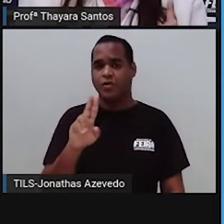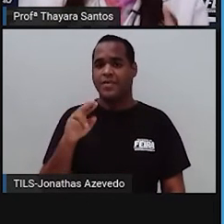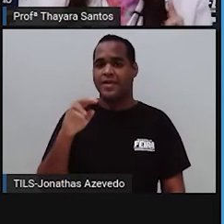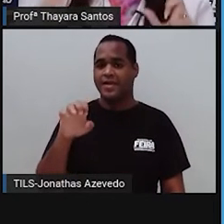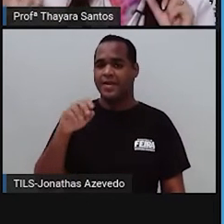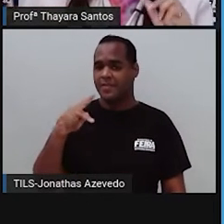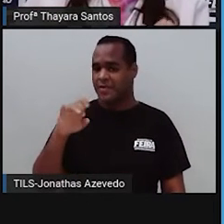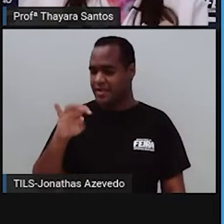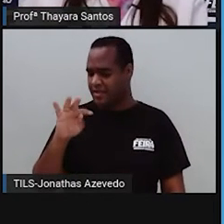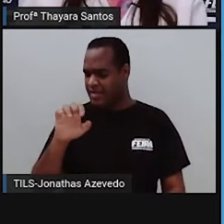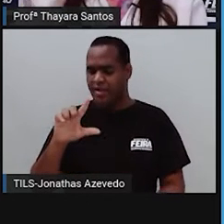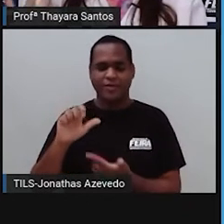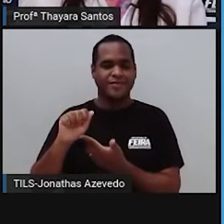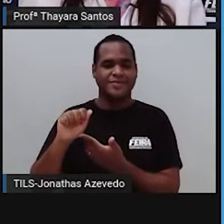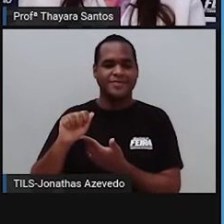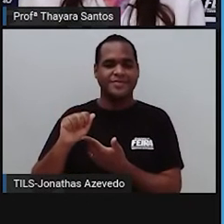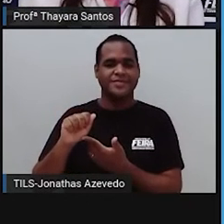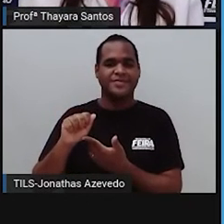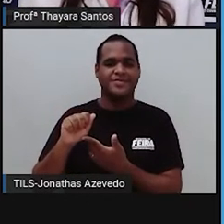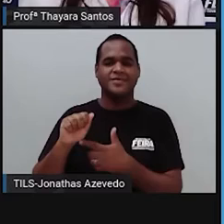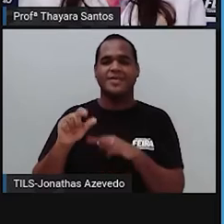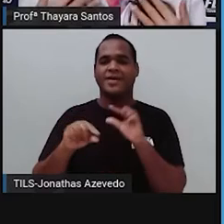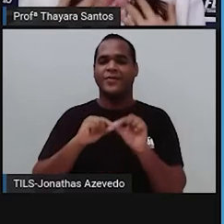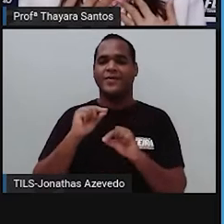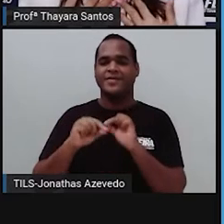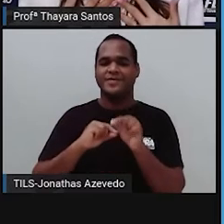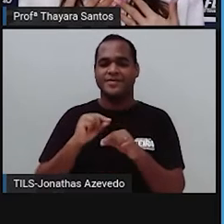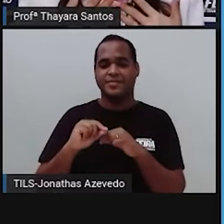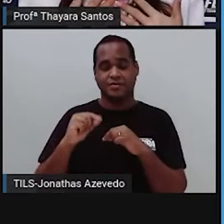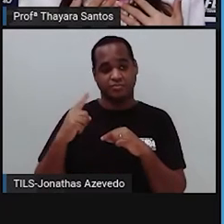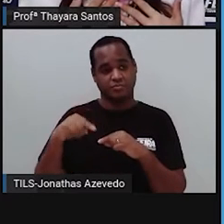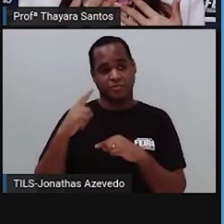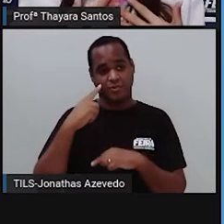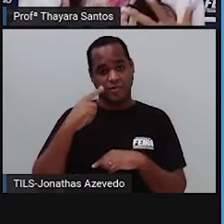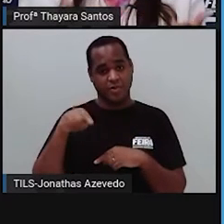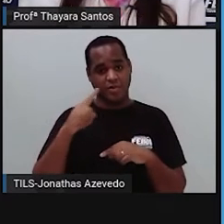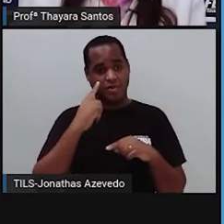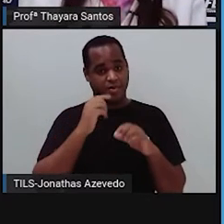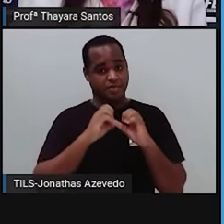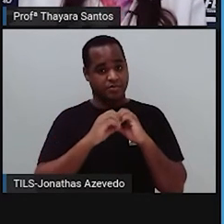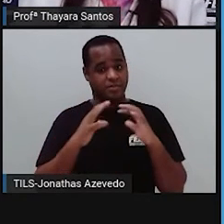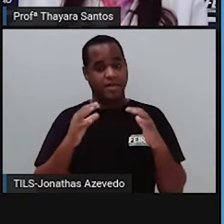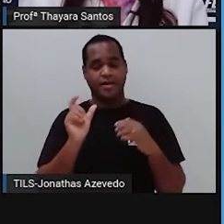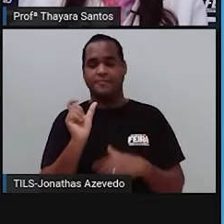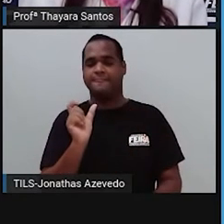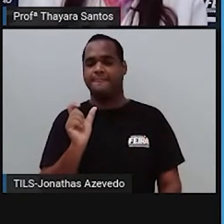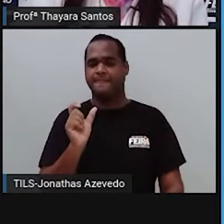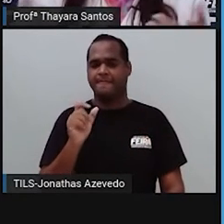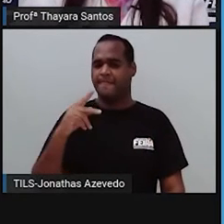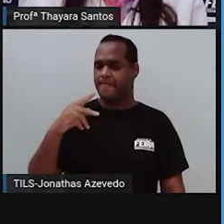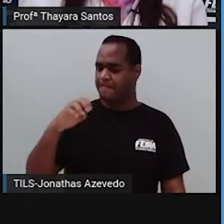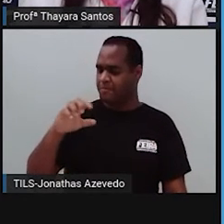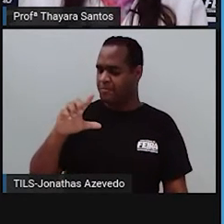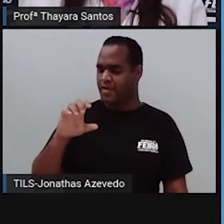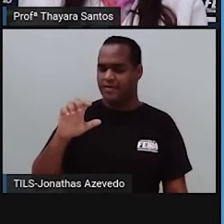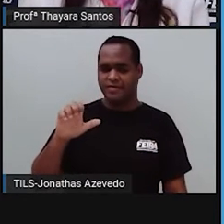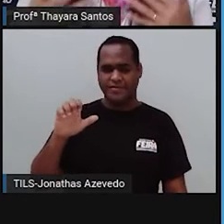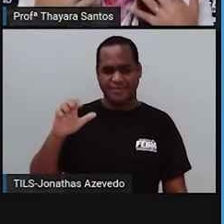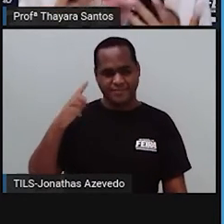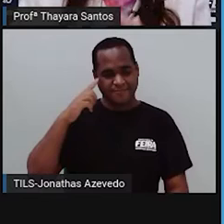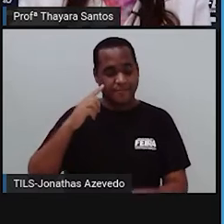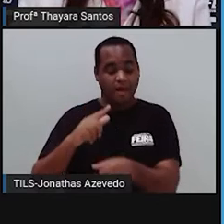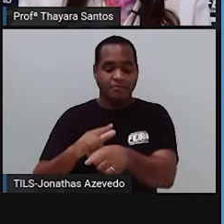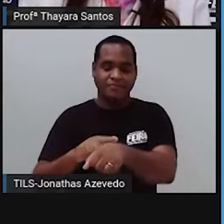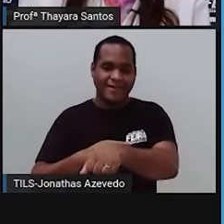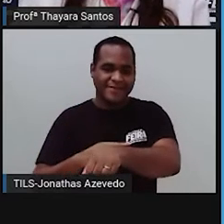tecido epitelial. Dá a ideia de que, para mim, quando eu escuto essa palavra, eu lembro logo de pele. E é justamente isso.